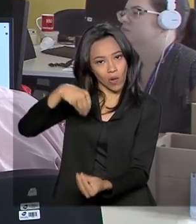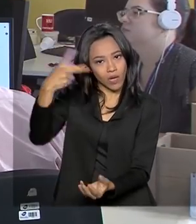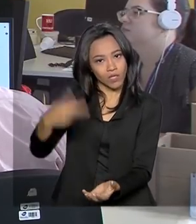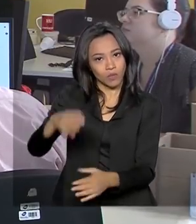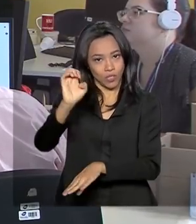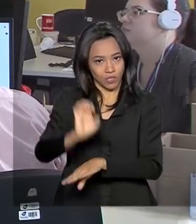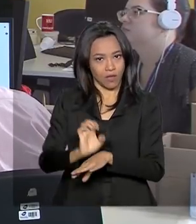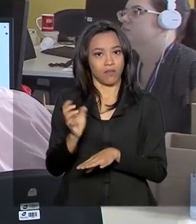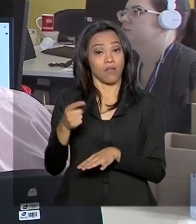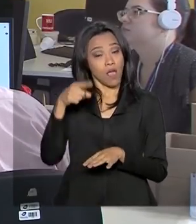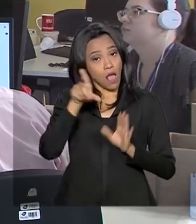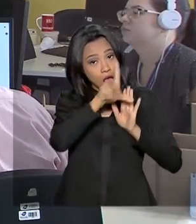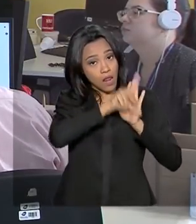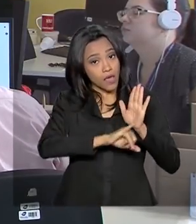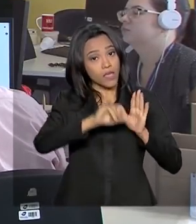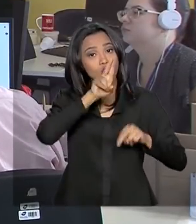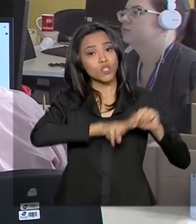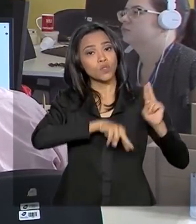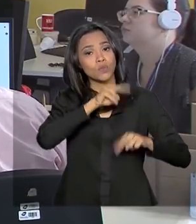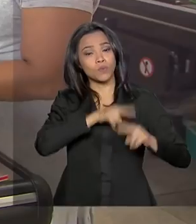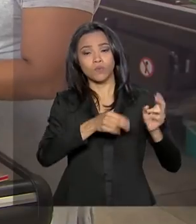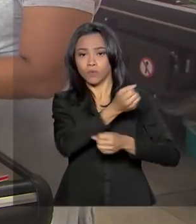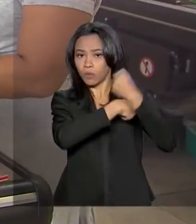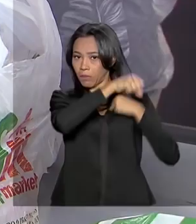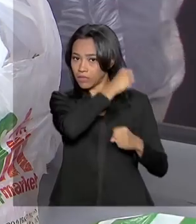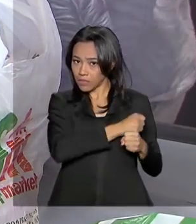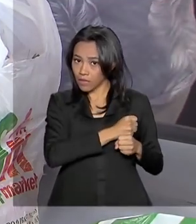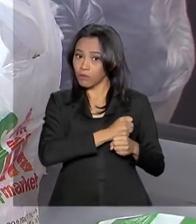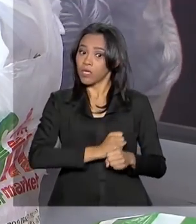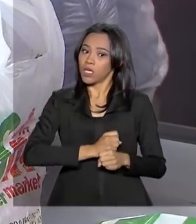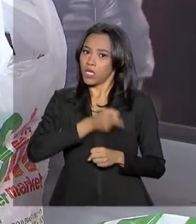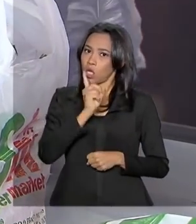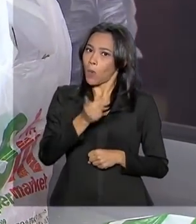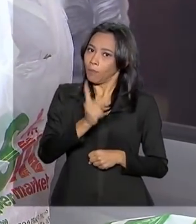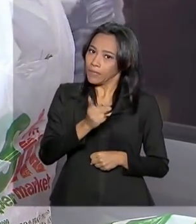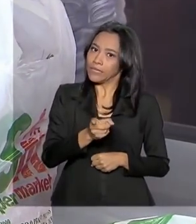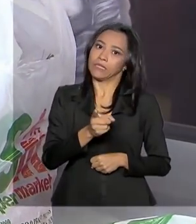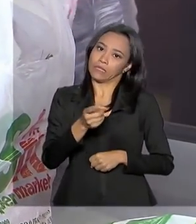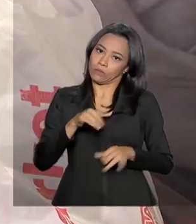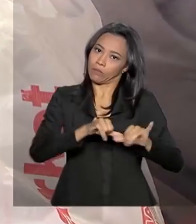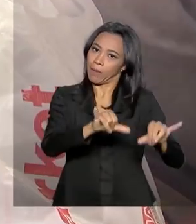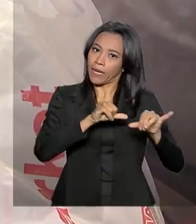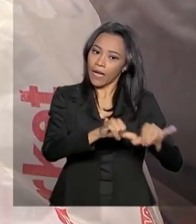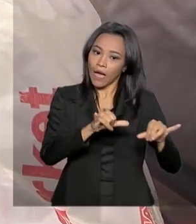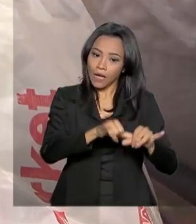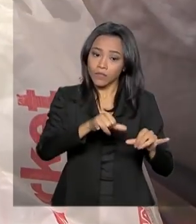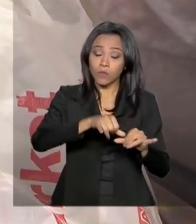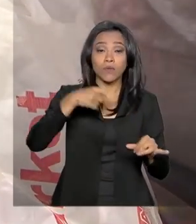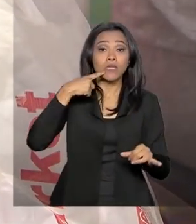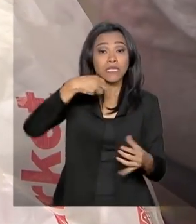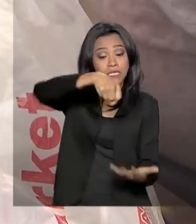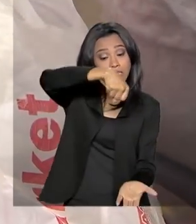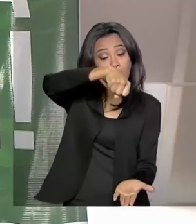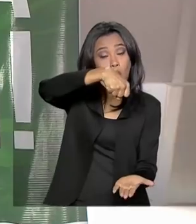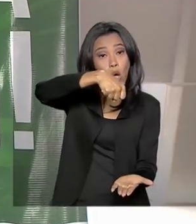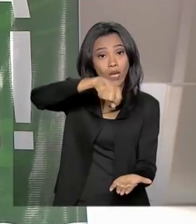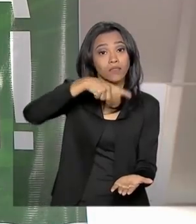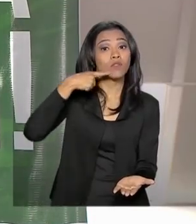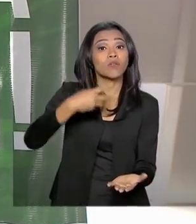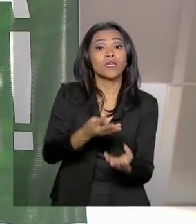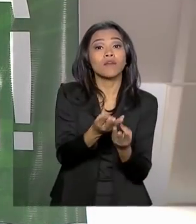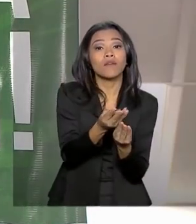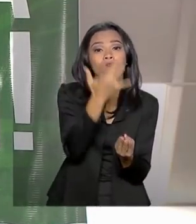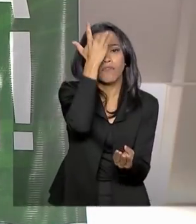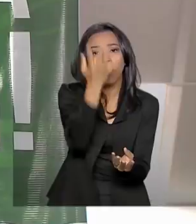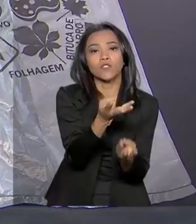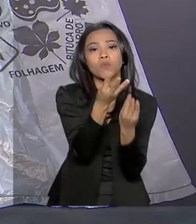A lei foi publicada em junho do ano passado e obriga os supermercados a oferecerem sacolas confeccionadas com materiais recicláveis